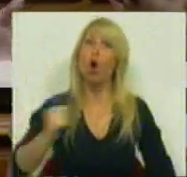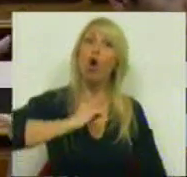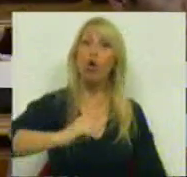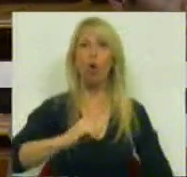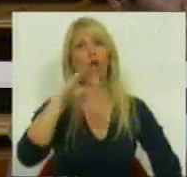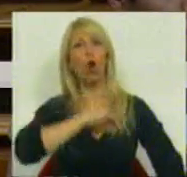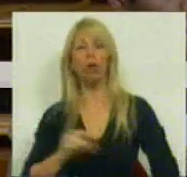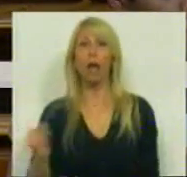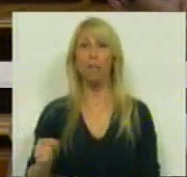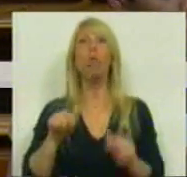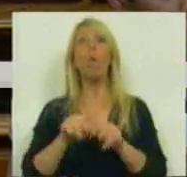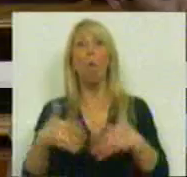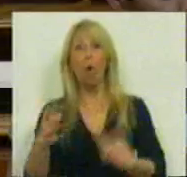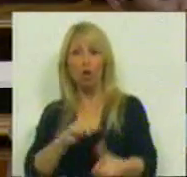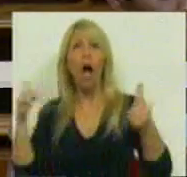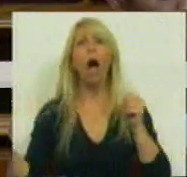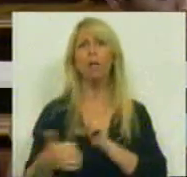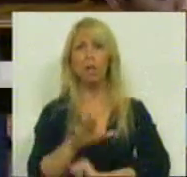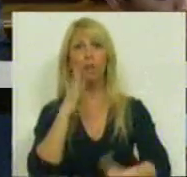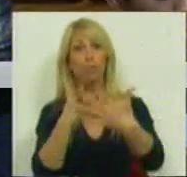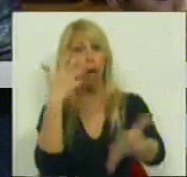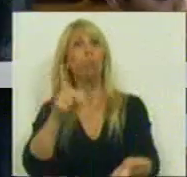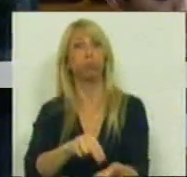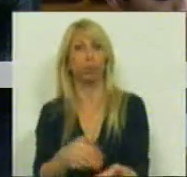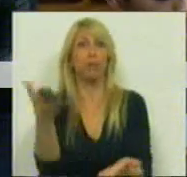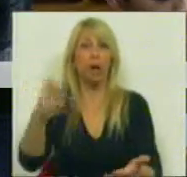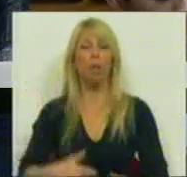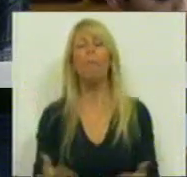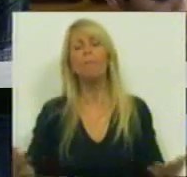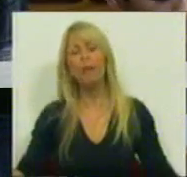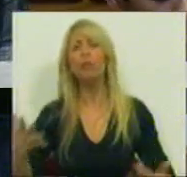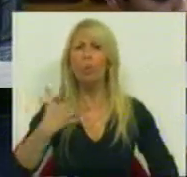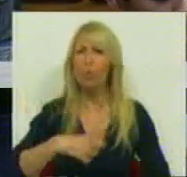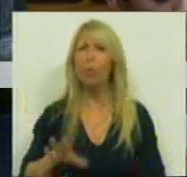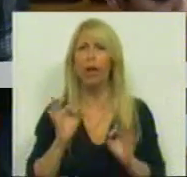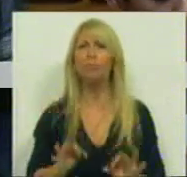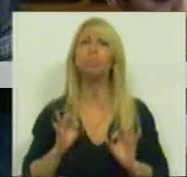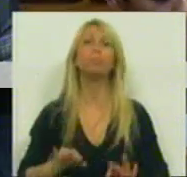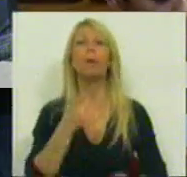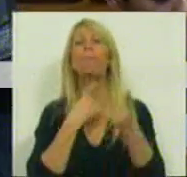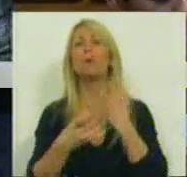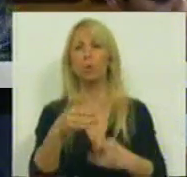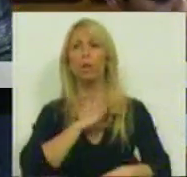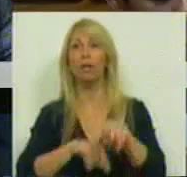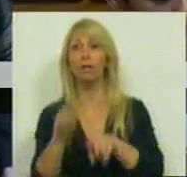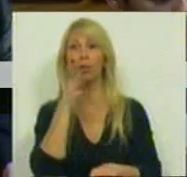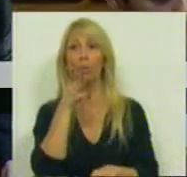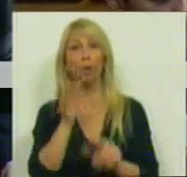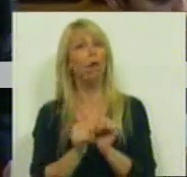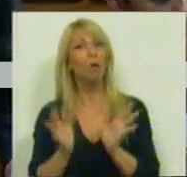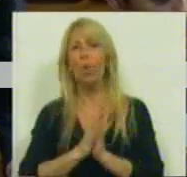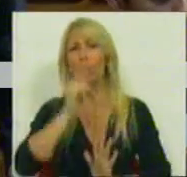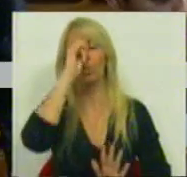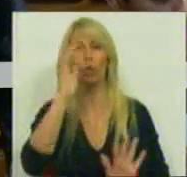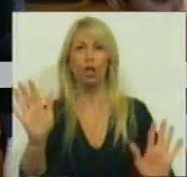é hoje uma alteração substancial de posição, mas no fundo o que eu lhe quero perguntar, Sr. Deputado, com todo o respeito,